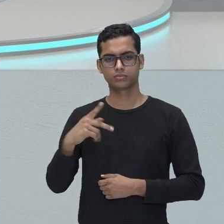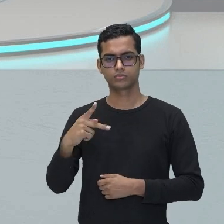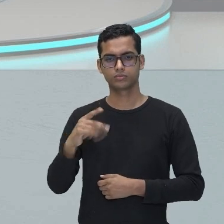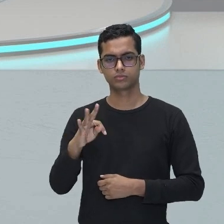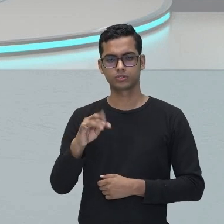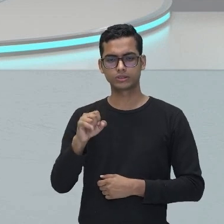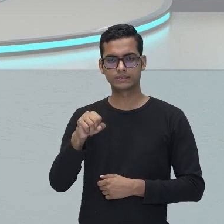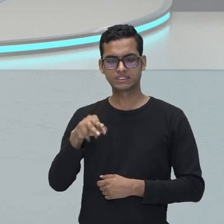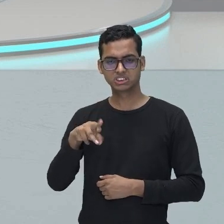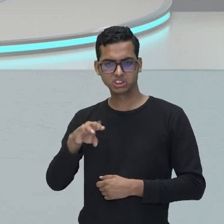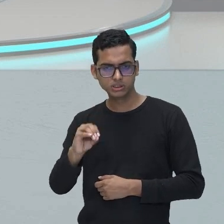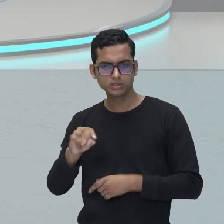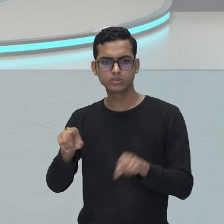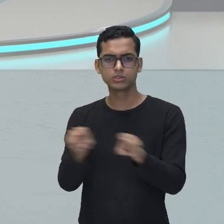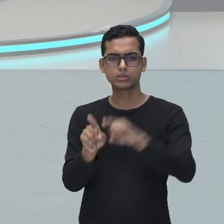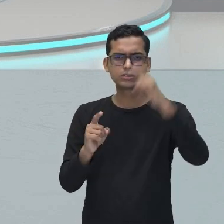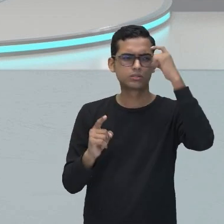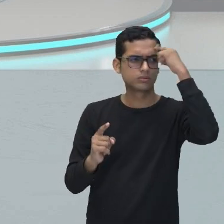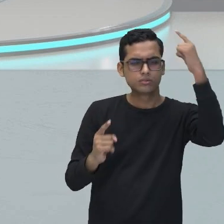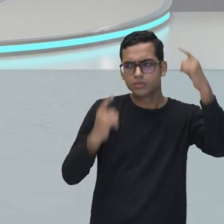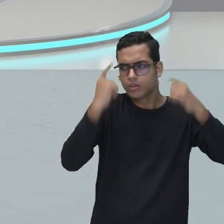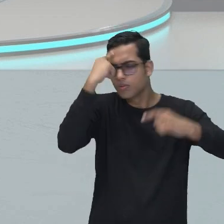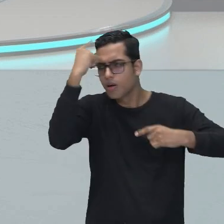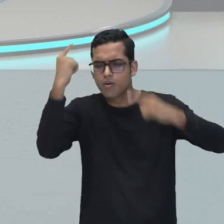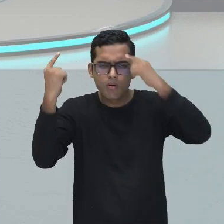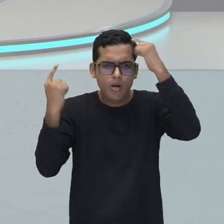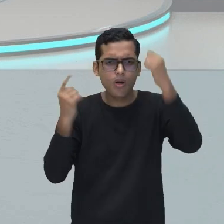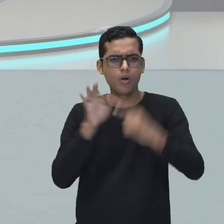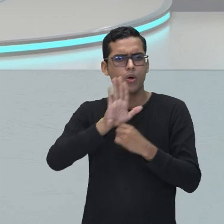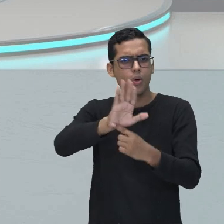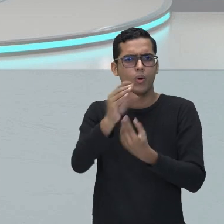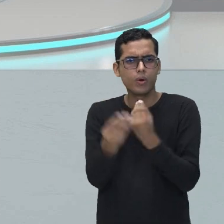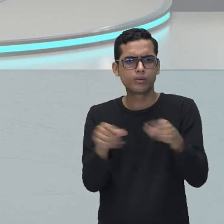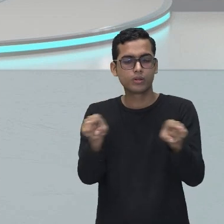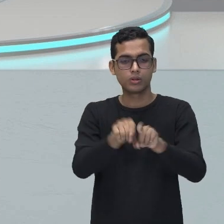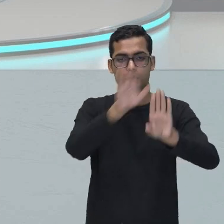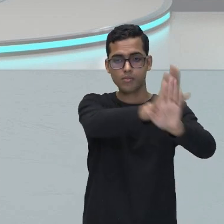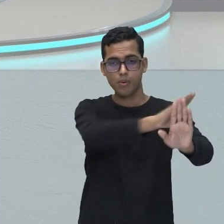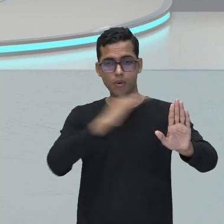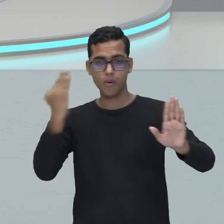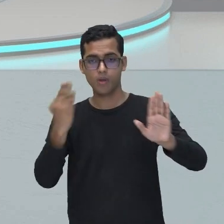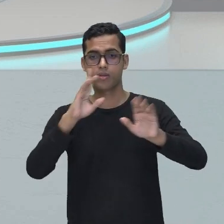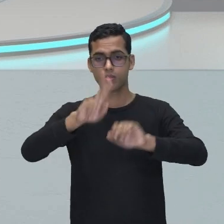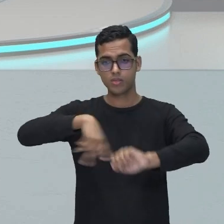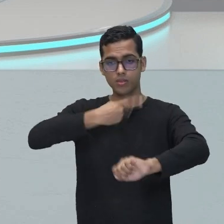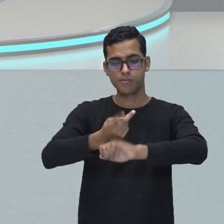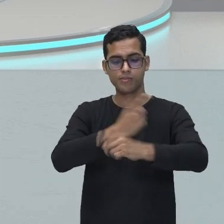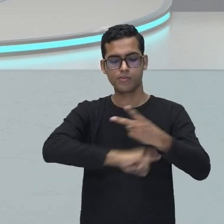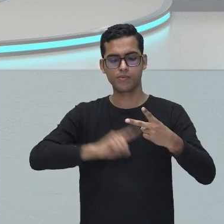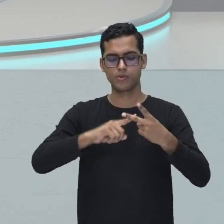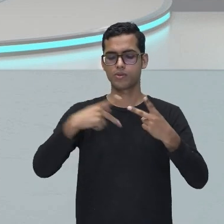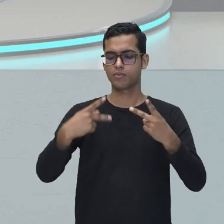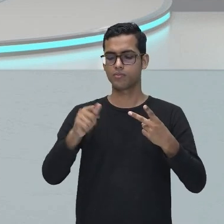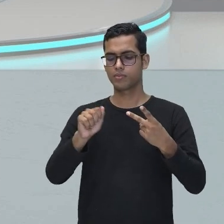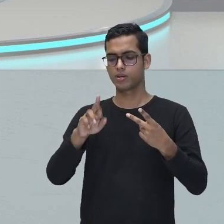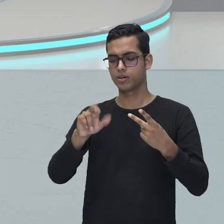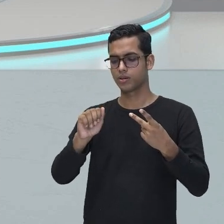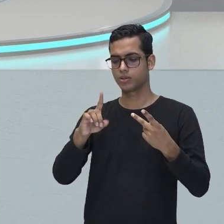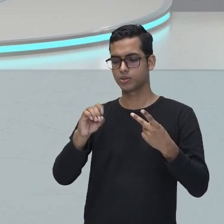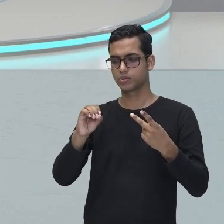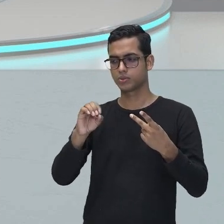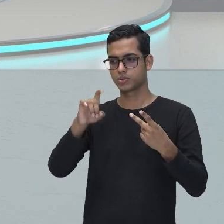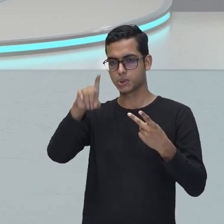jogo de ideias, que vem... Primeiro vem com a antítese e o segundo com o paradoxo. O que é um